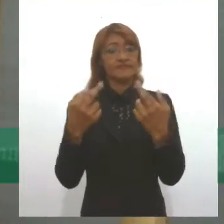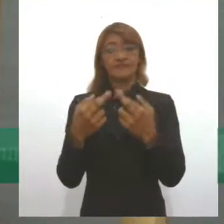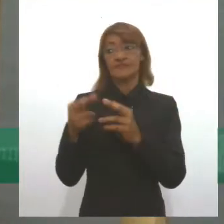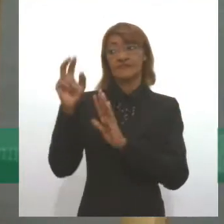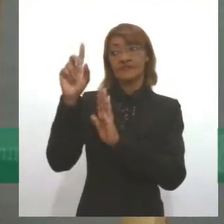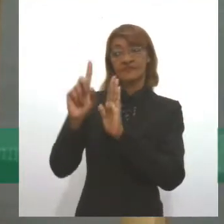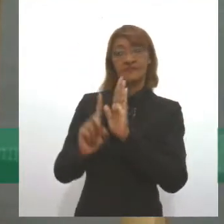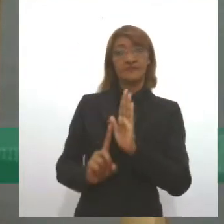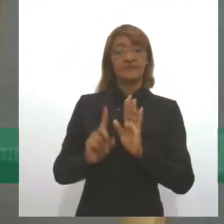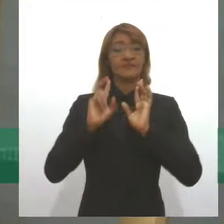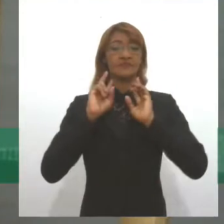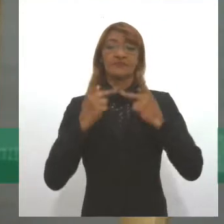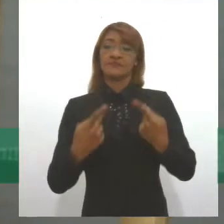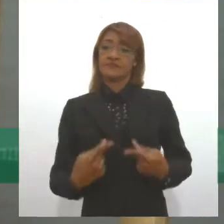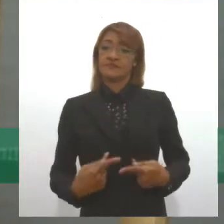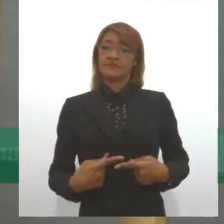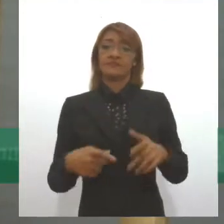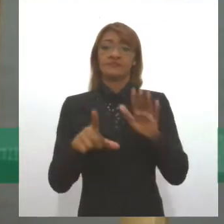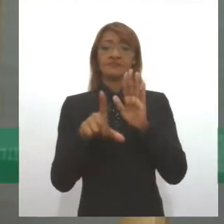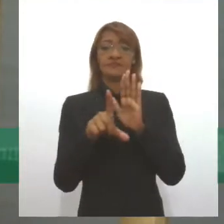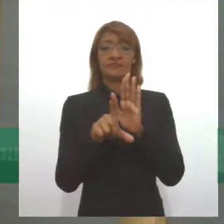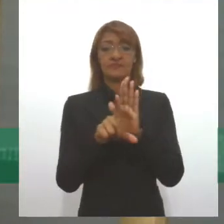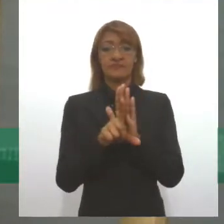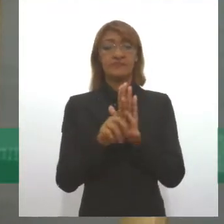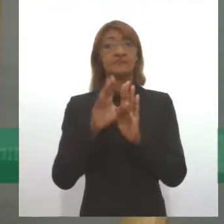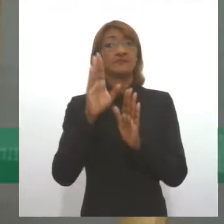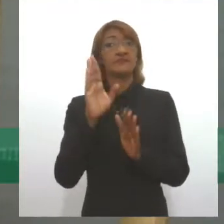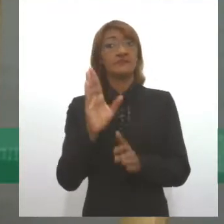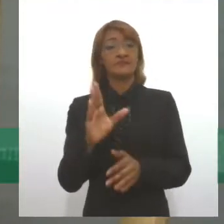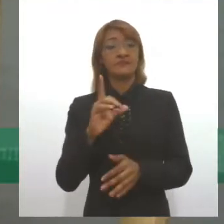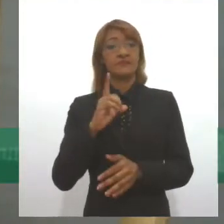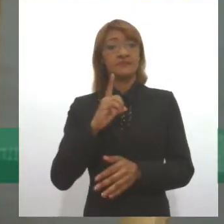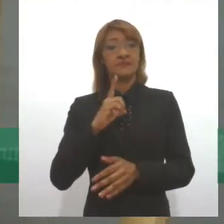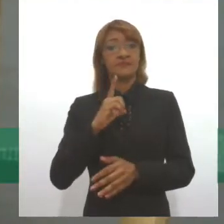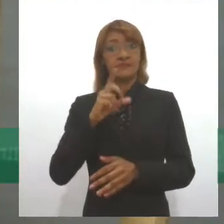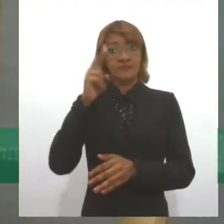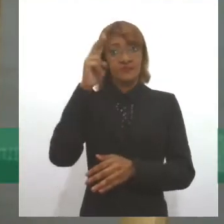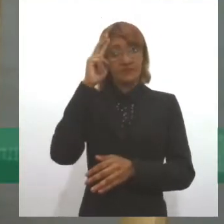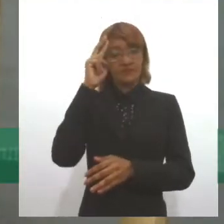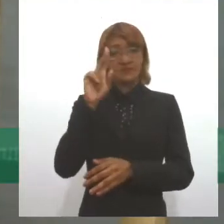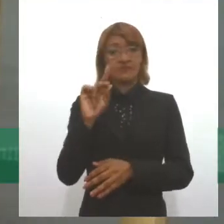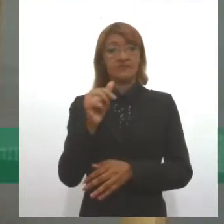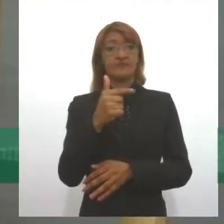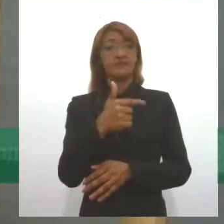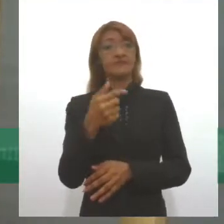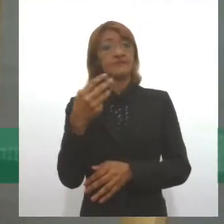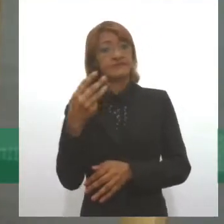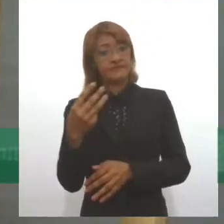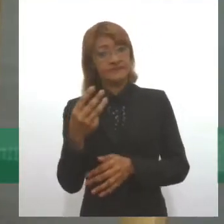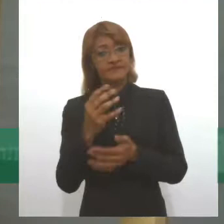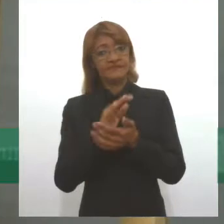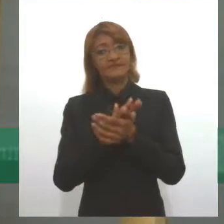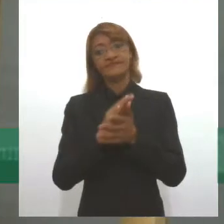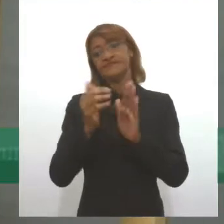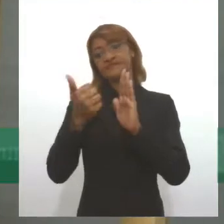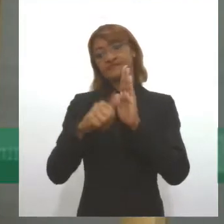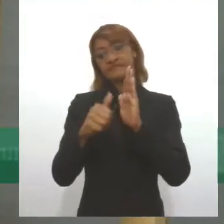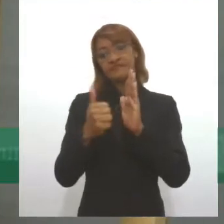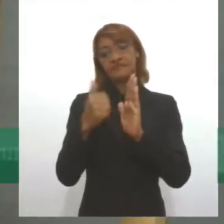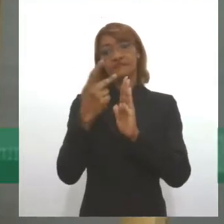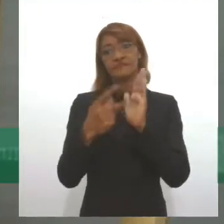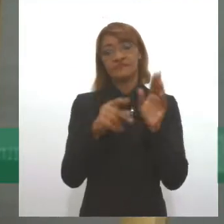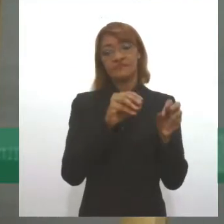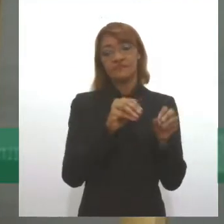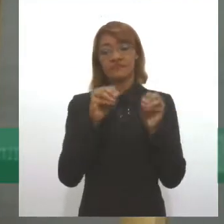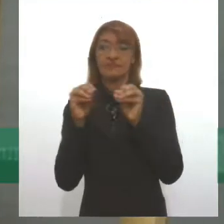Humanos e Legislação Participativa, que aconteceria nesta segunda-feira, dia 23. A análise do projeto foi adiada